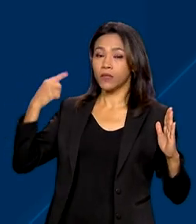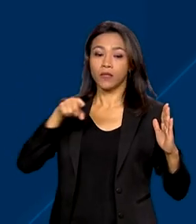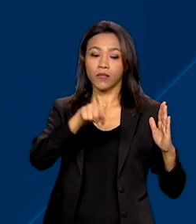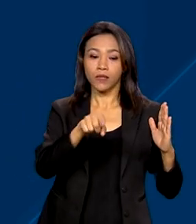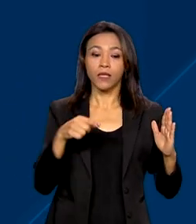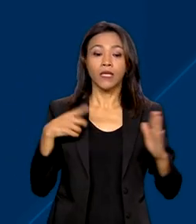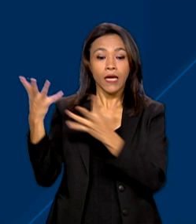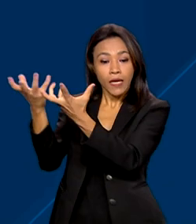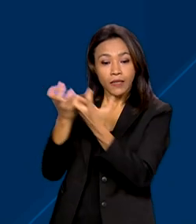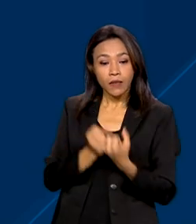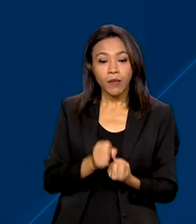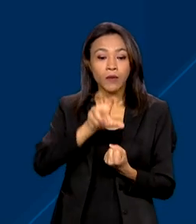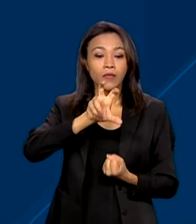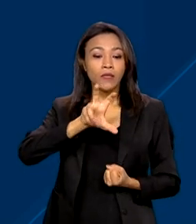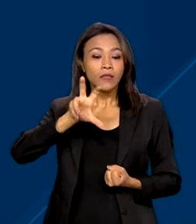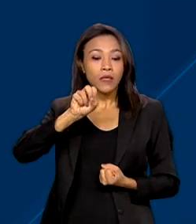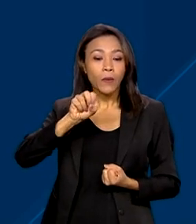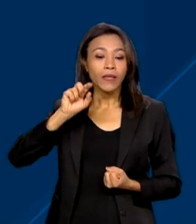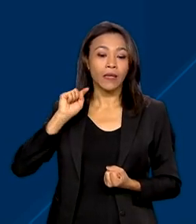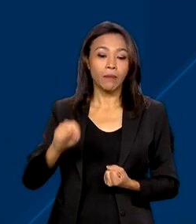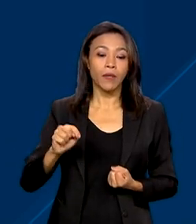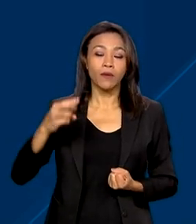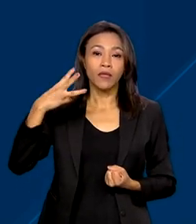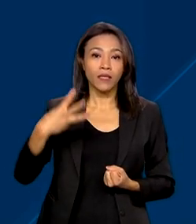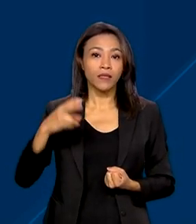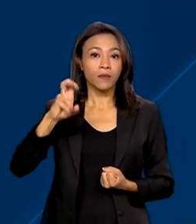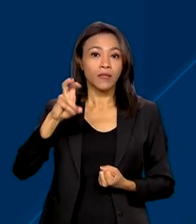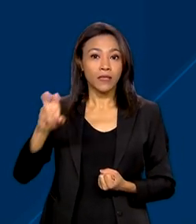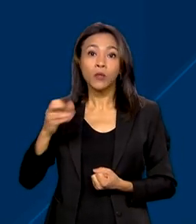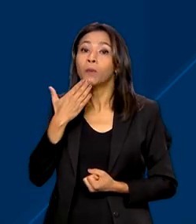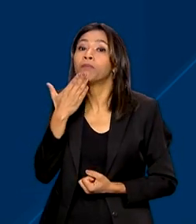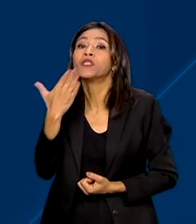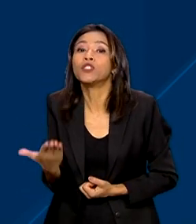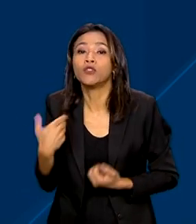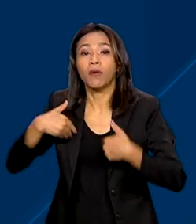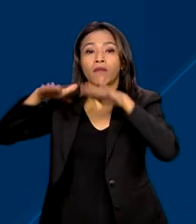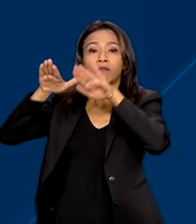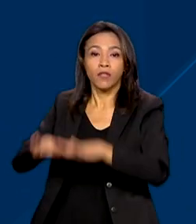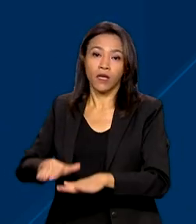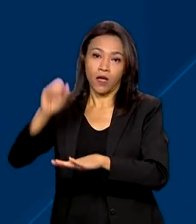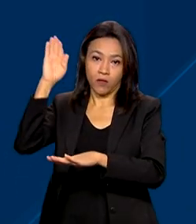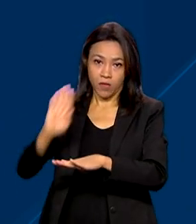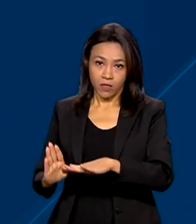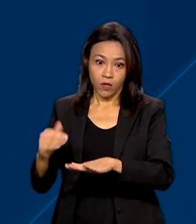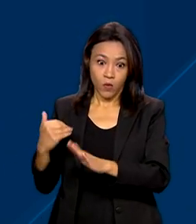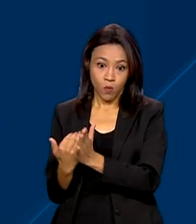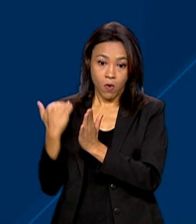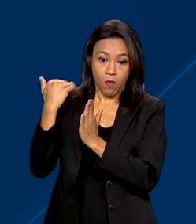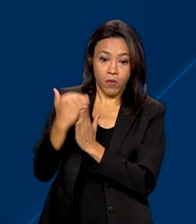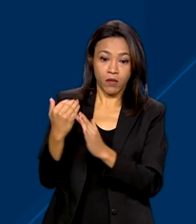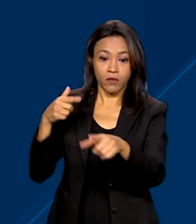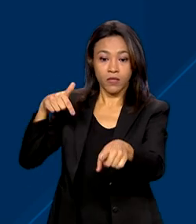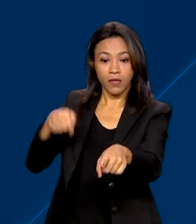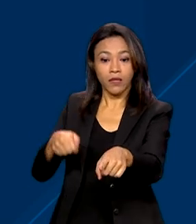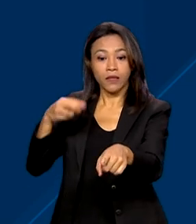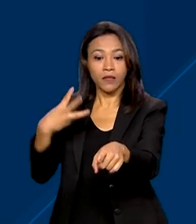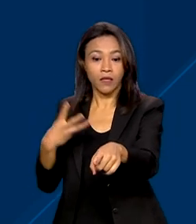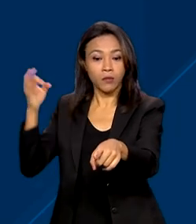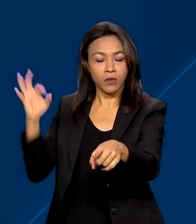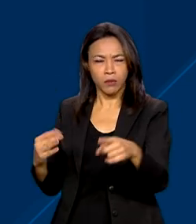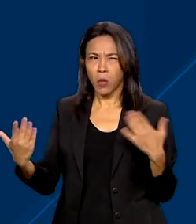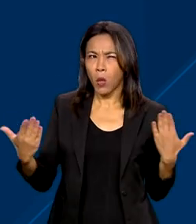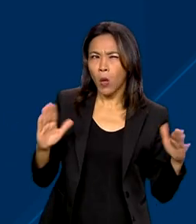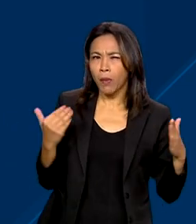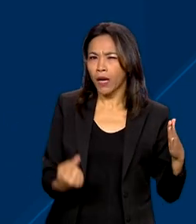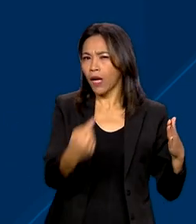.355 mil pedidos de refúgio, um crescimento de 73% comparado